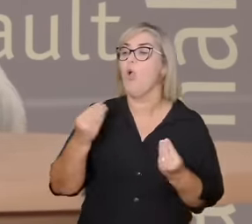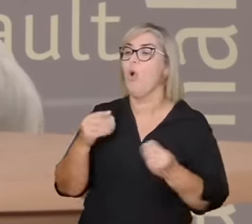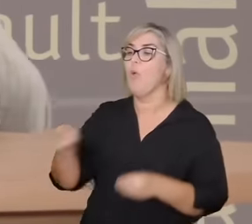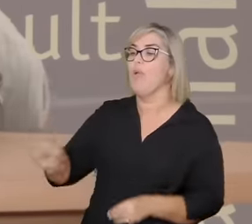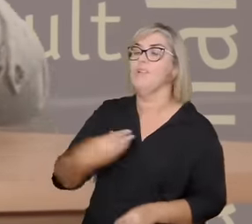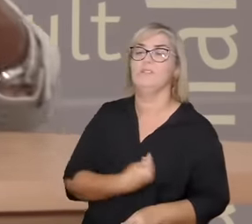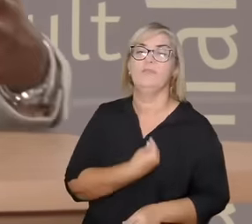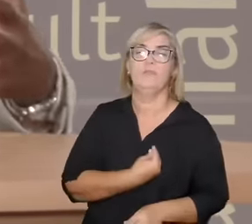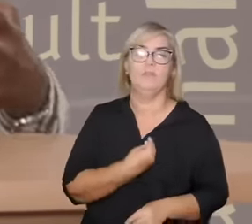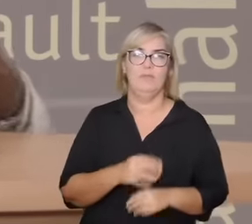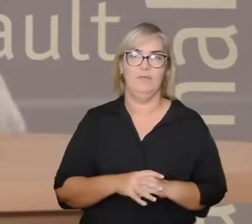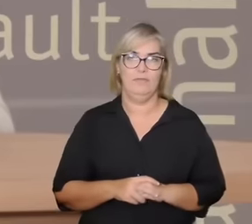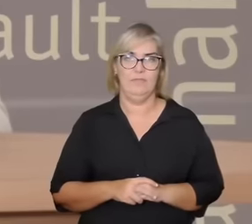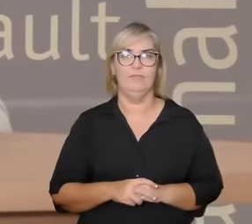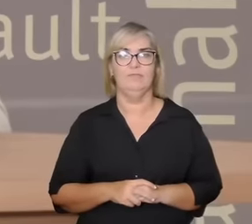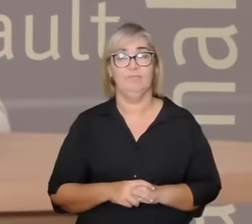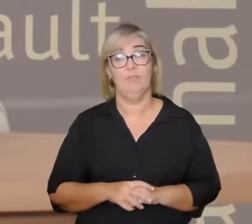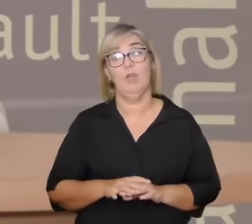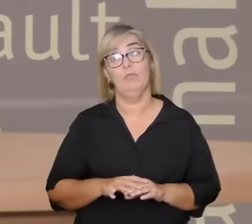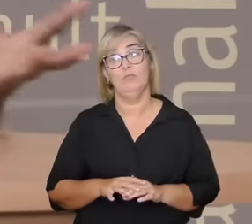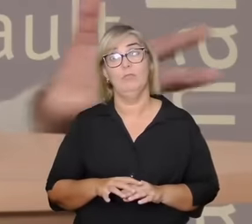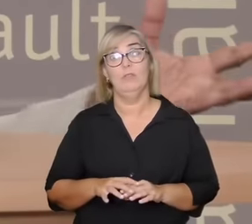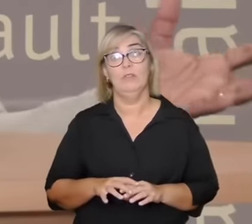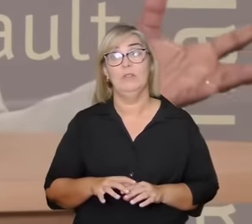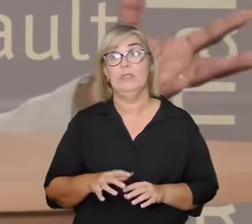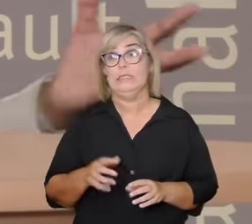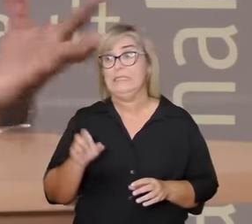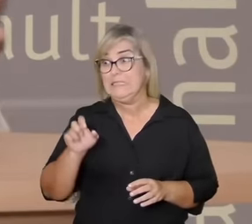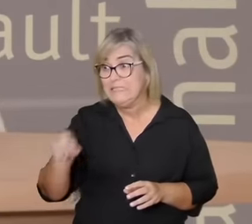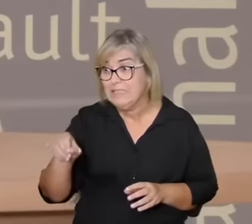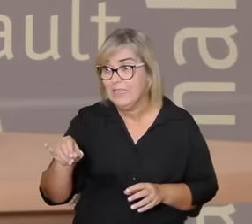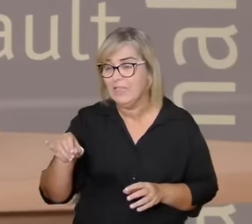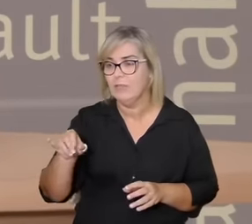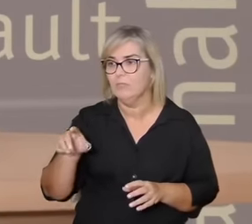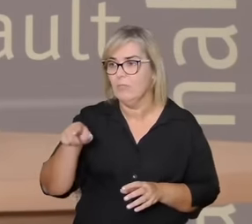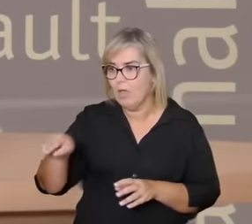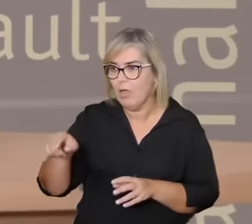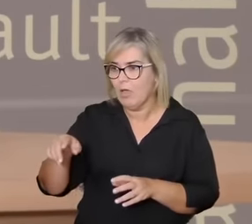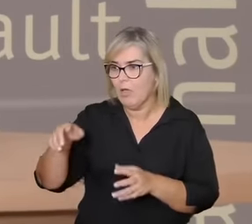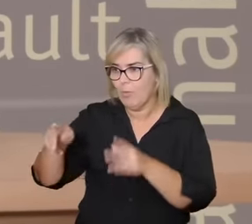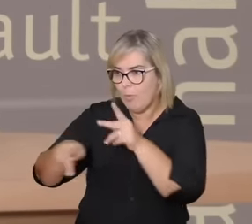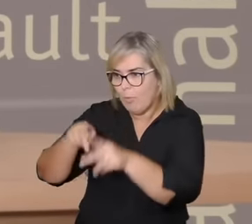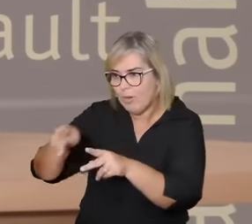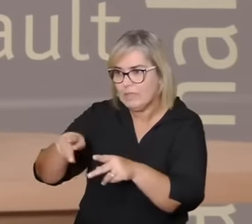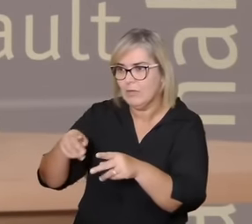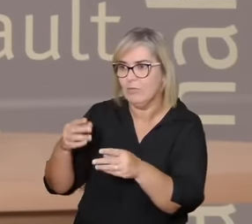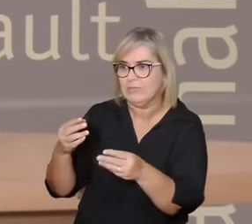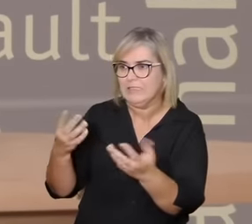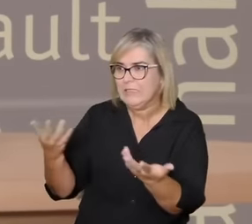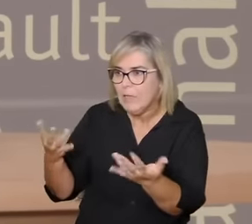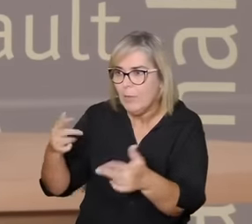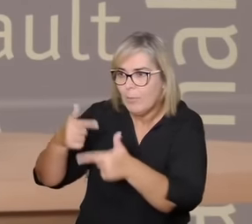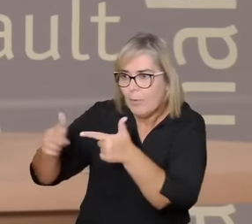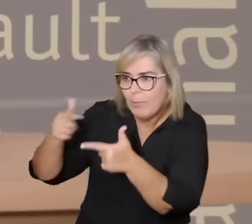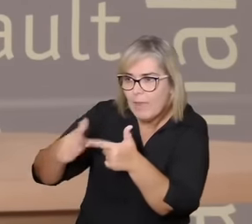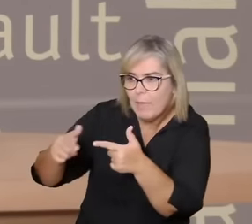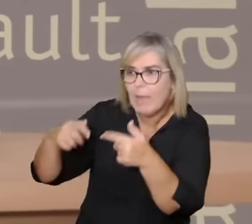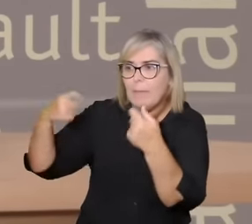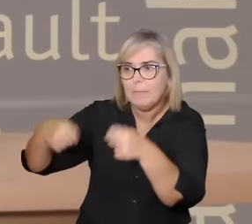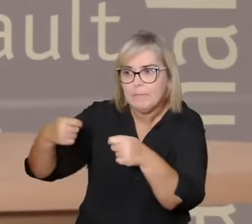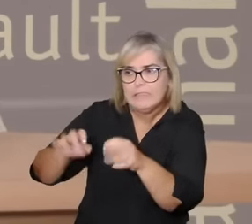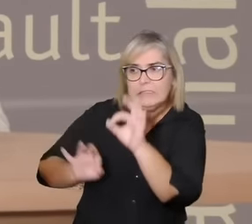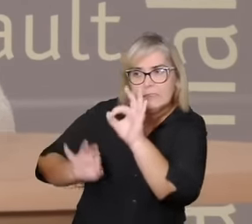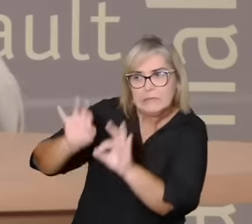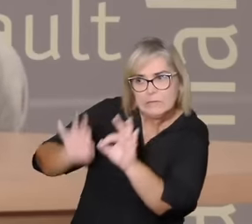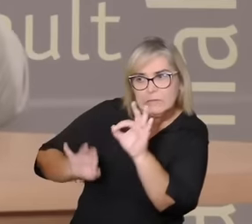circunstâncias a gente tem que arranjar um jeito de acomodar todo mundo para ninguém ficar excluído porque a exclusão vai ser